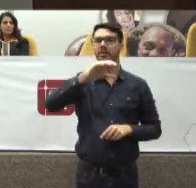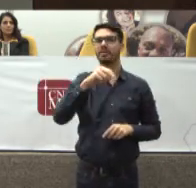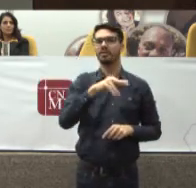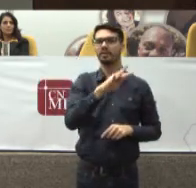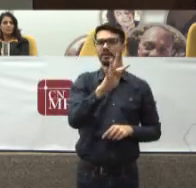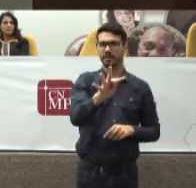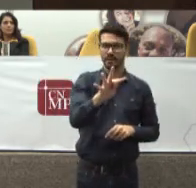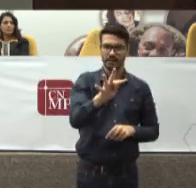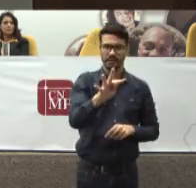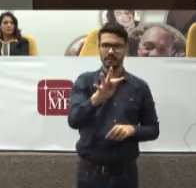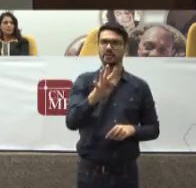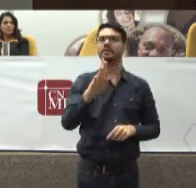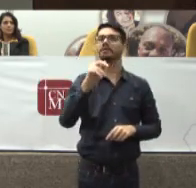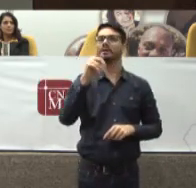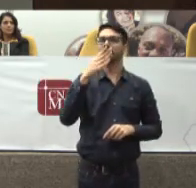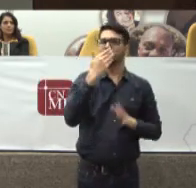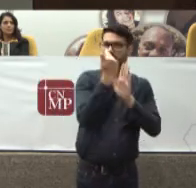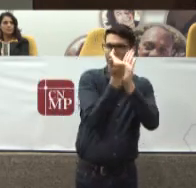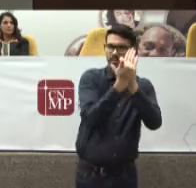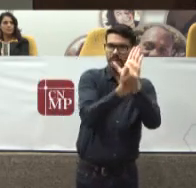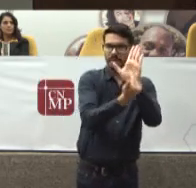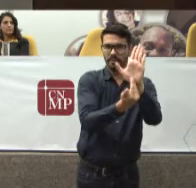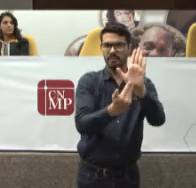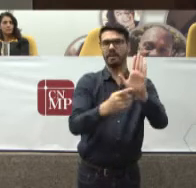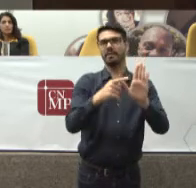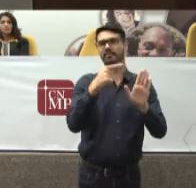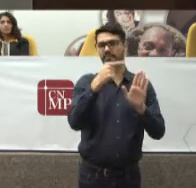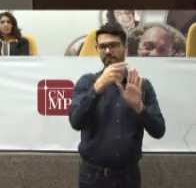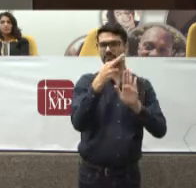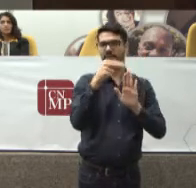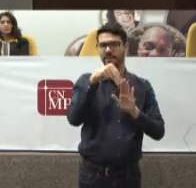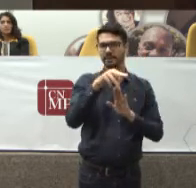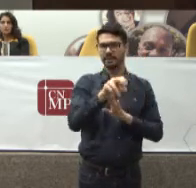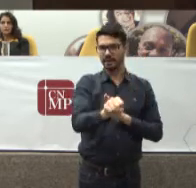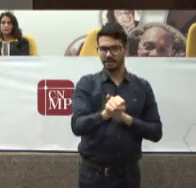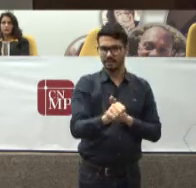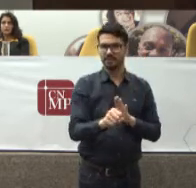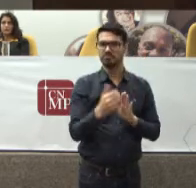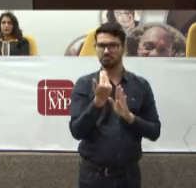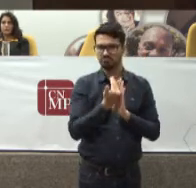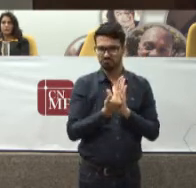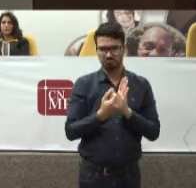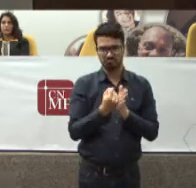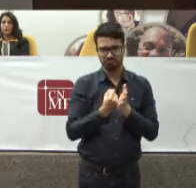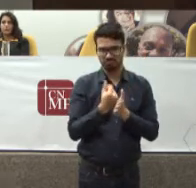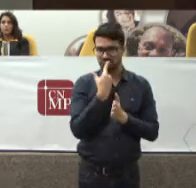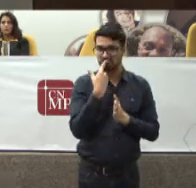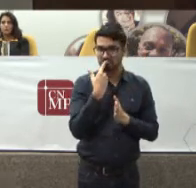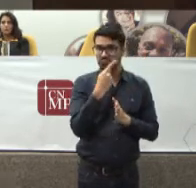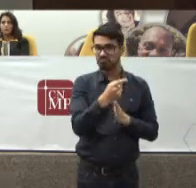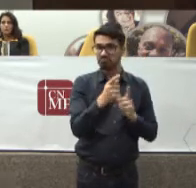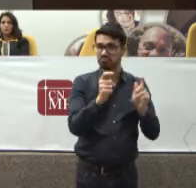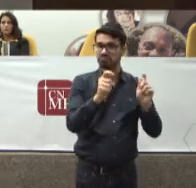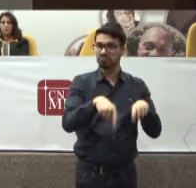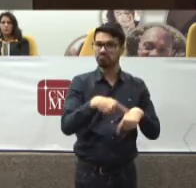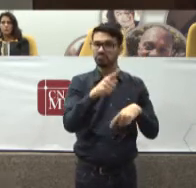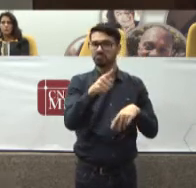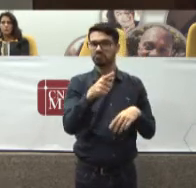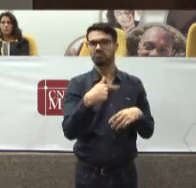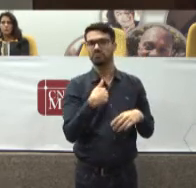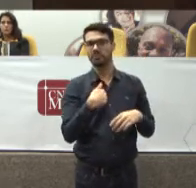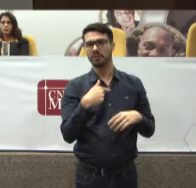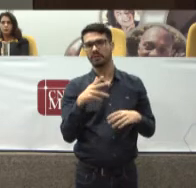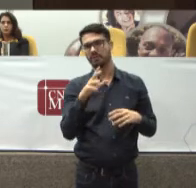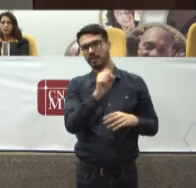ele consta No rol Da ANS Se está disponível Pelo plano de saúde Do paciente